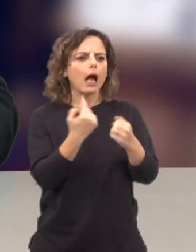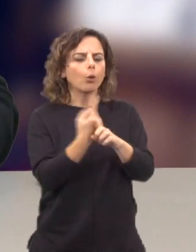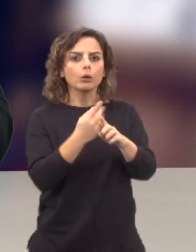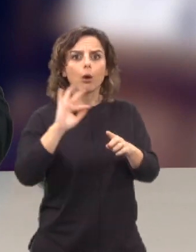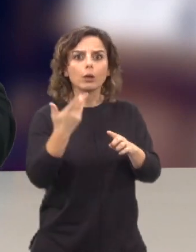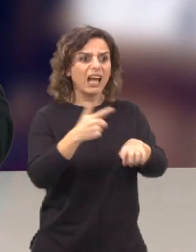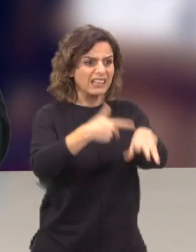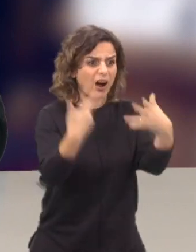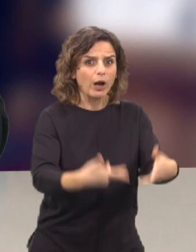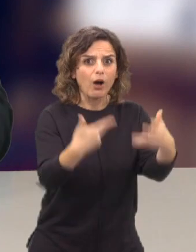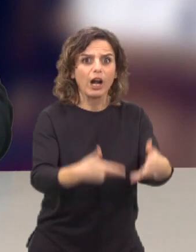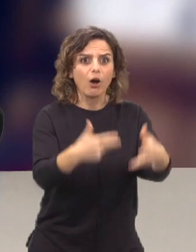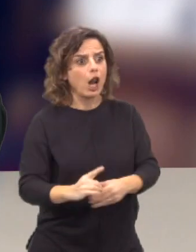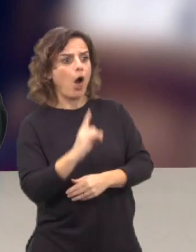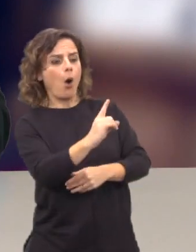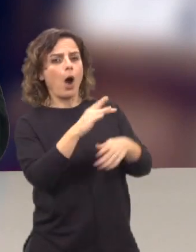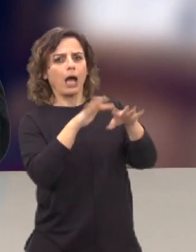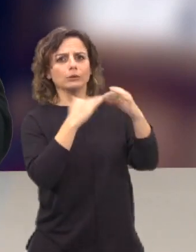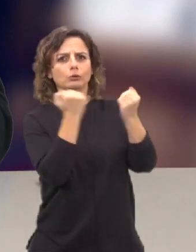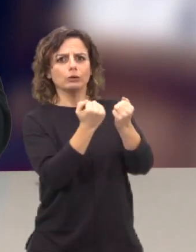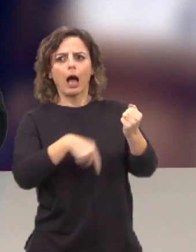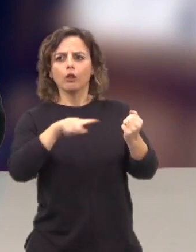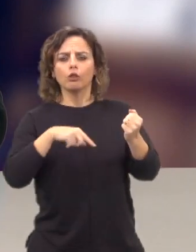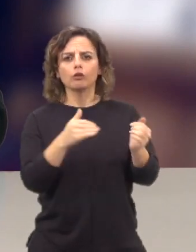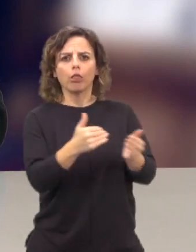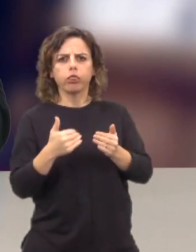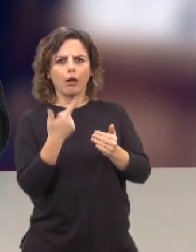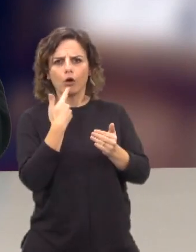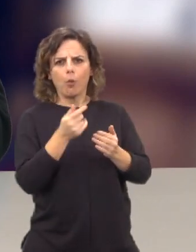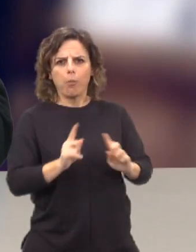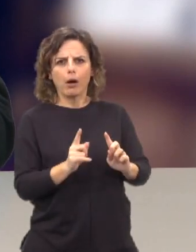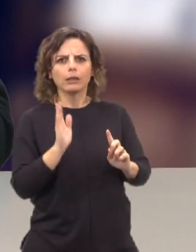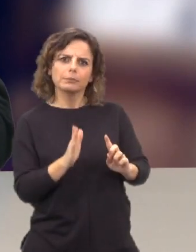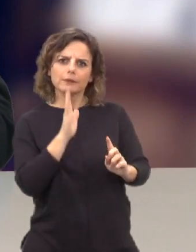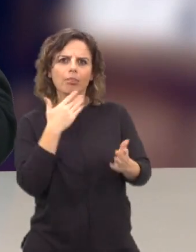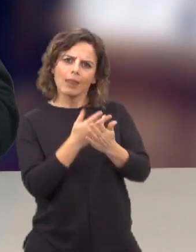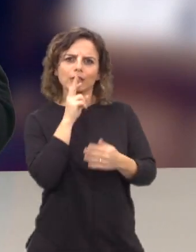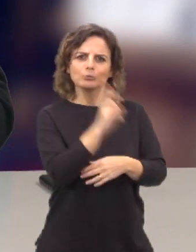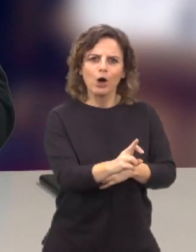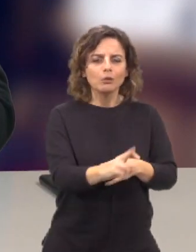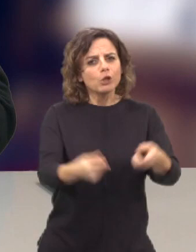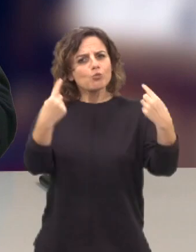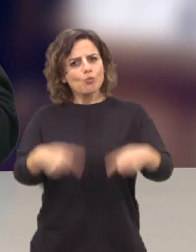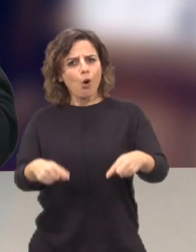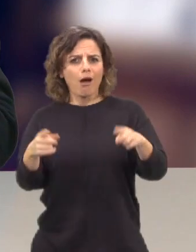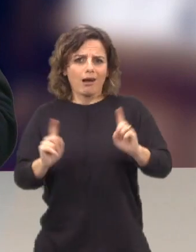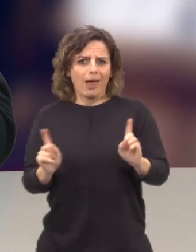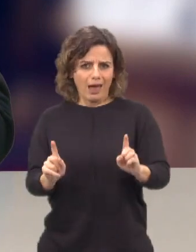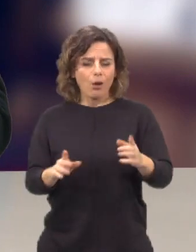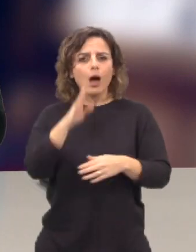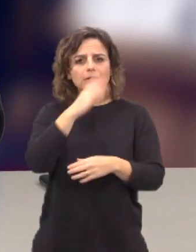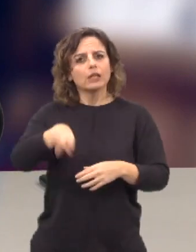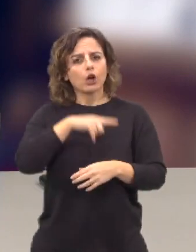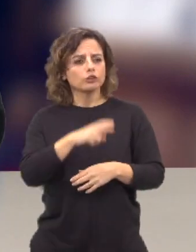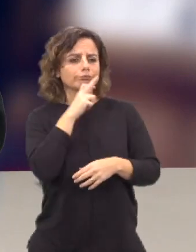imediata ao que está a acontecer. Nós temos que ser ágeis nessa primeira resposta. Mas não podemos ficar apenas por aí. Se ficamos